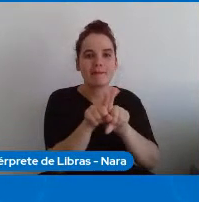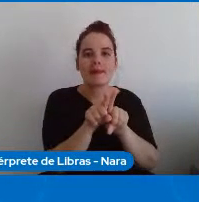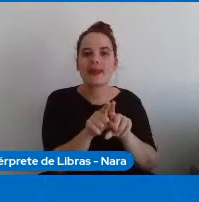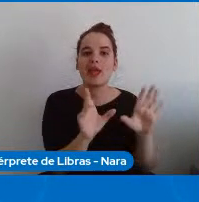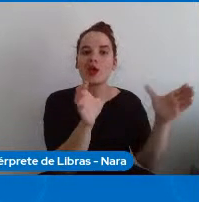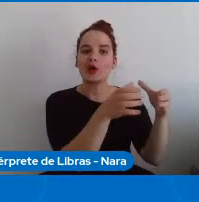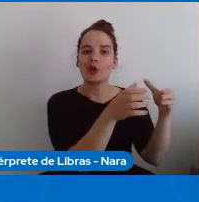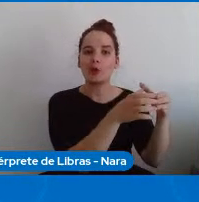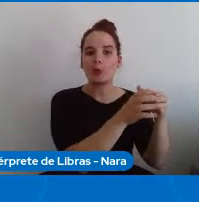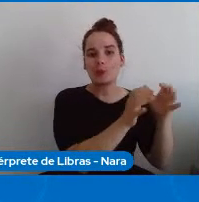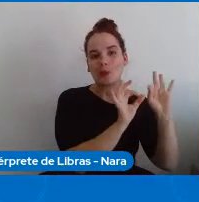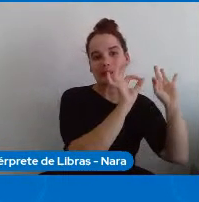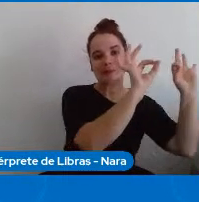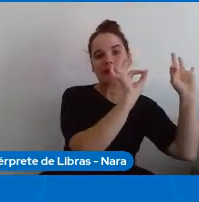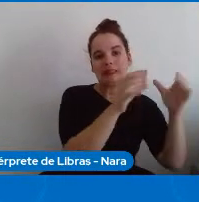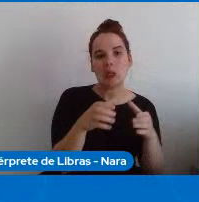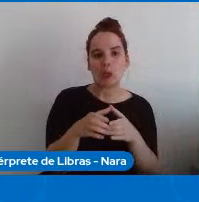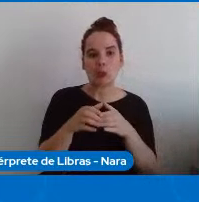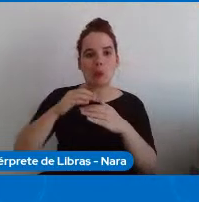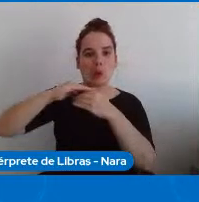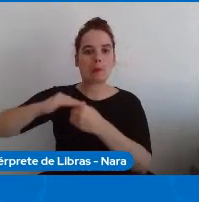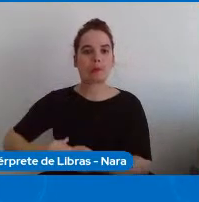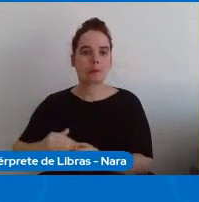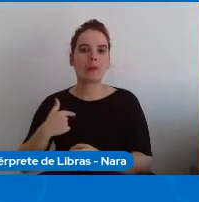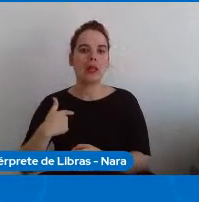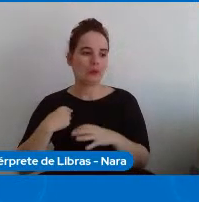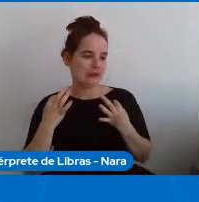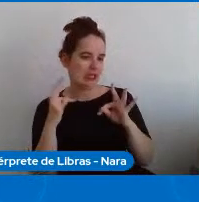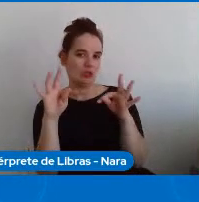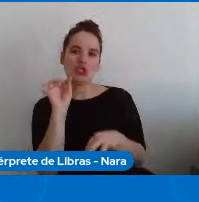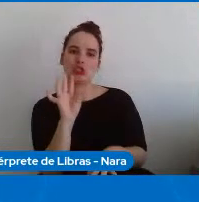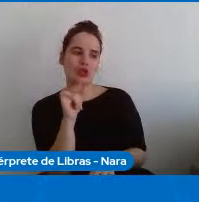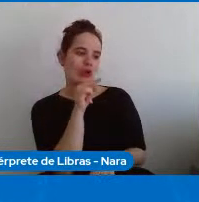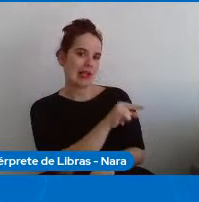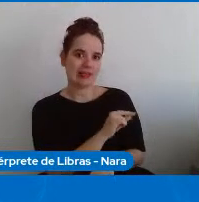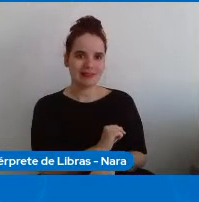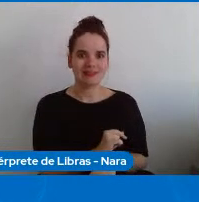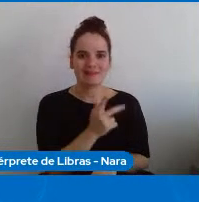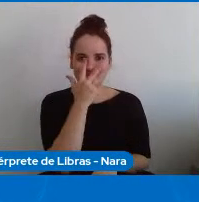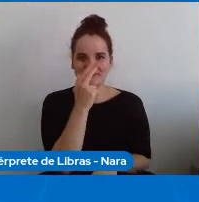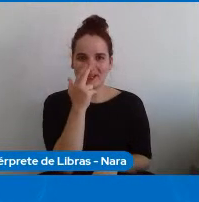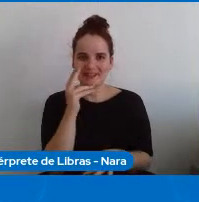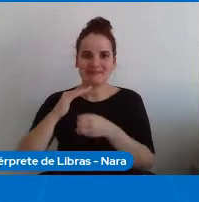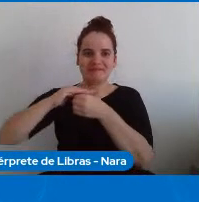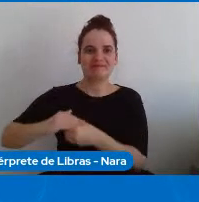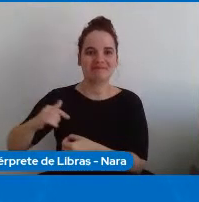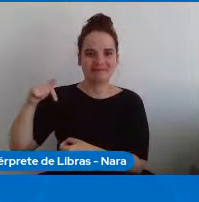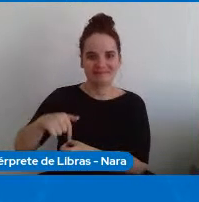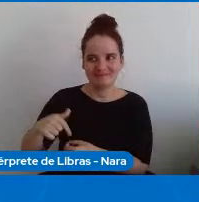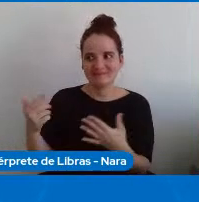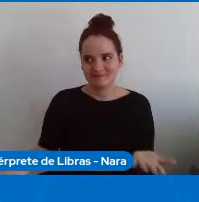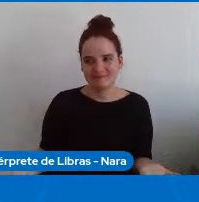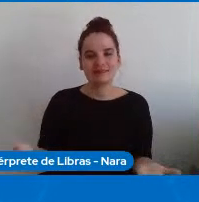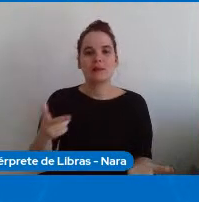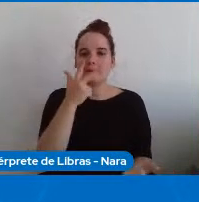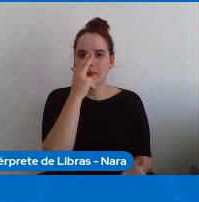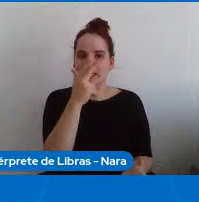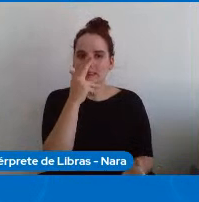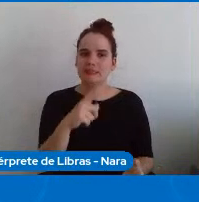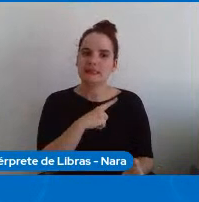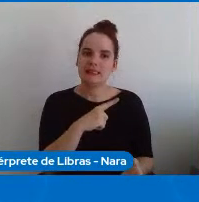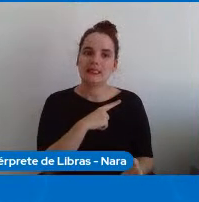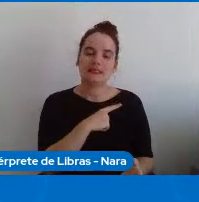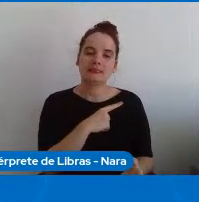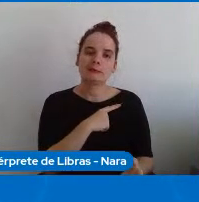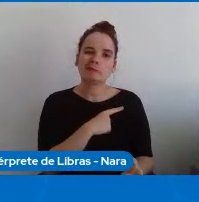grupos em detrimento de outros ou como um mecanismo que nos ajude a combater isso alinhado com